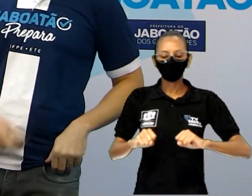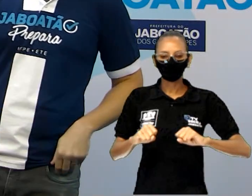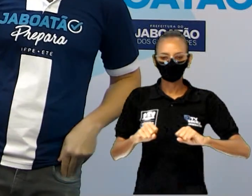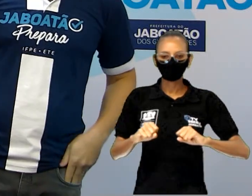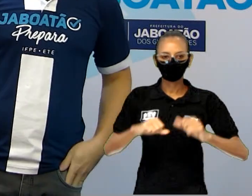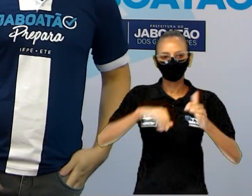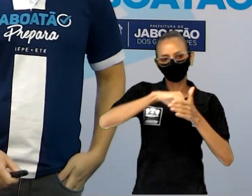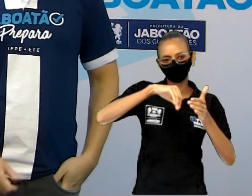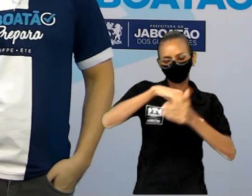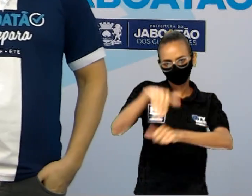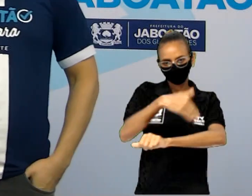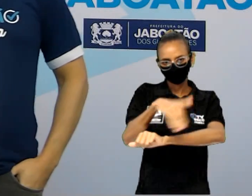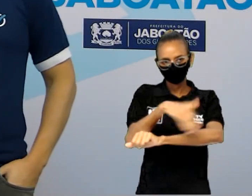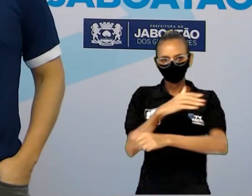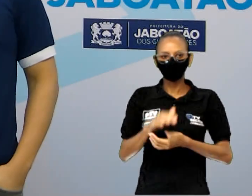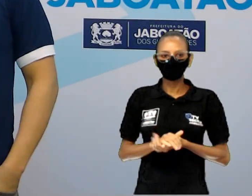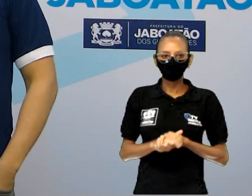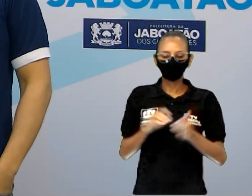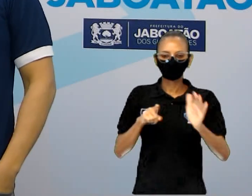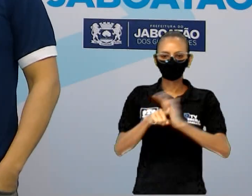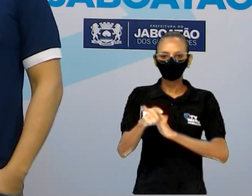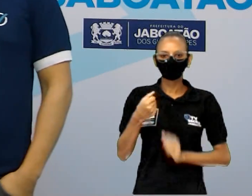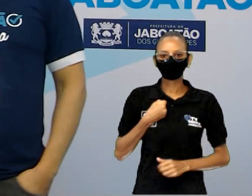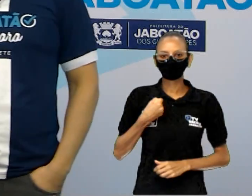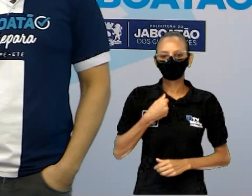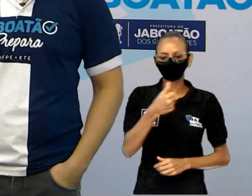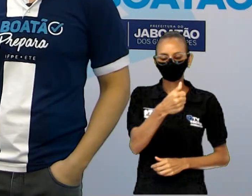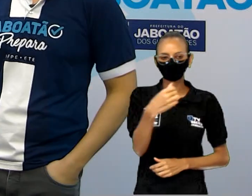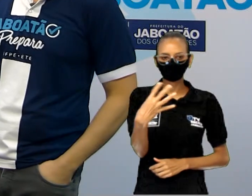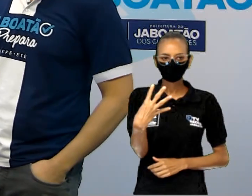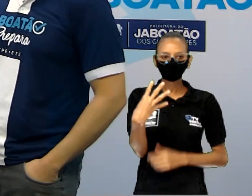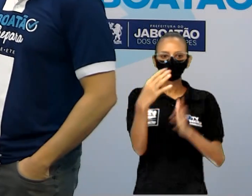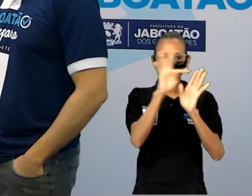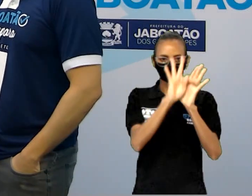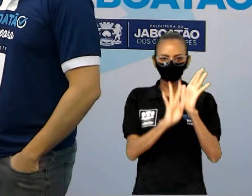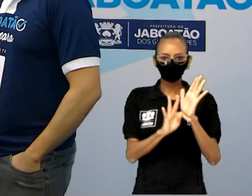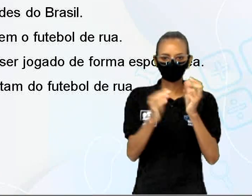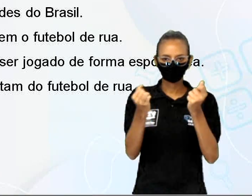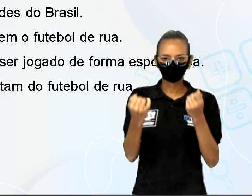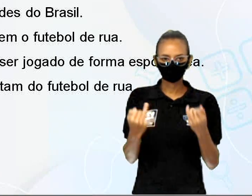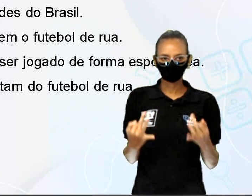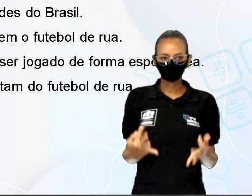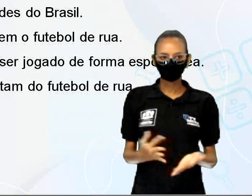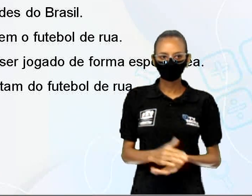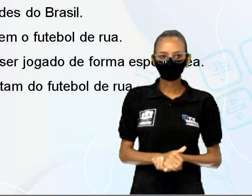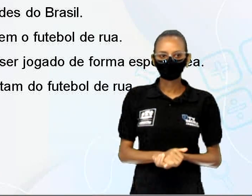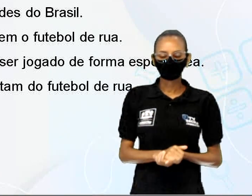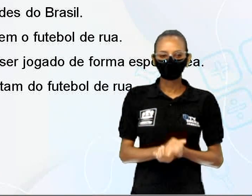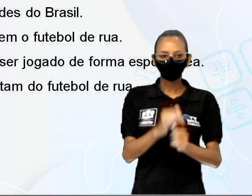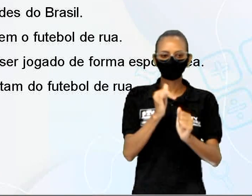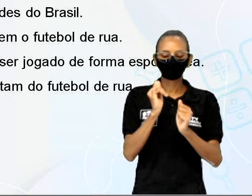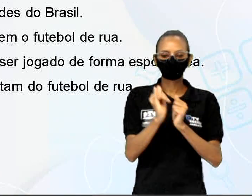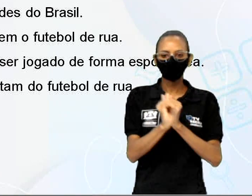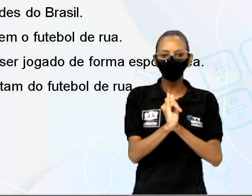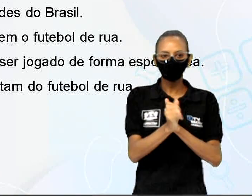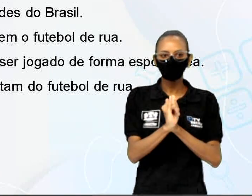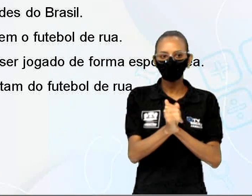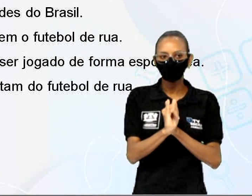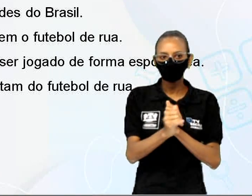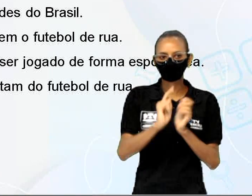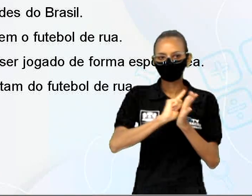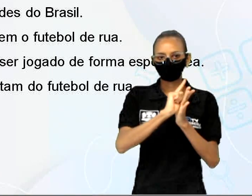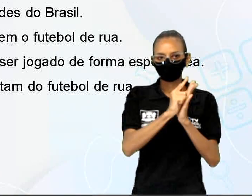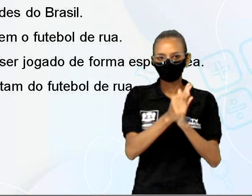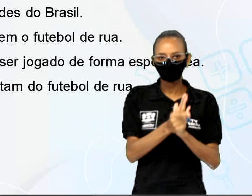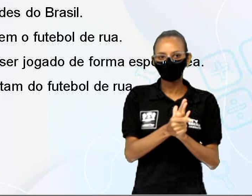Bom vamos ver aí como é essa questão 14 vai abordar o texto. A crônica é um gênero literário que trata de uma temática do